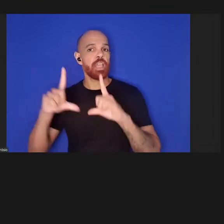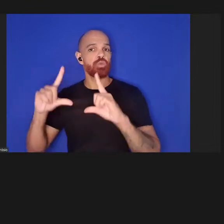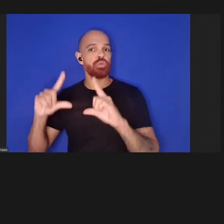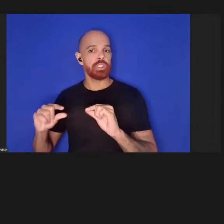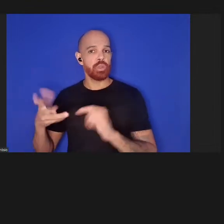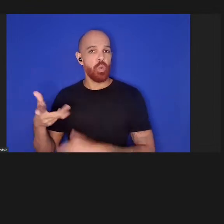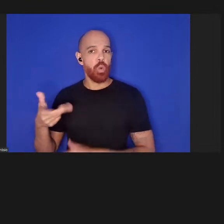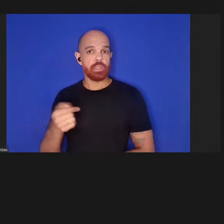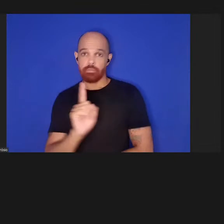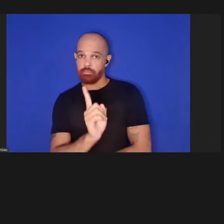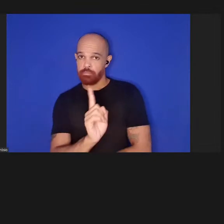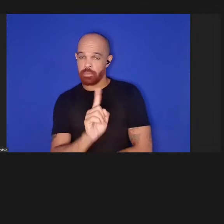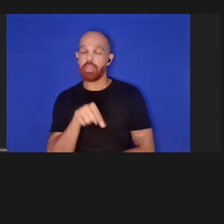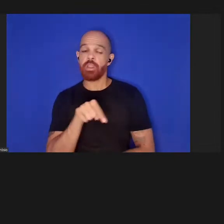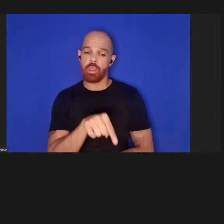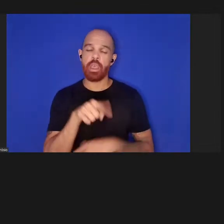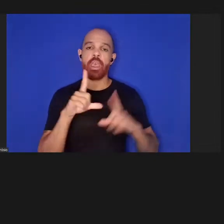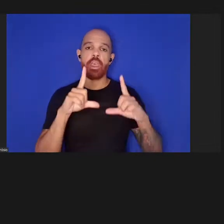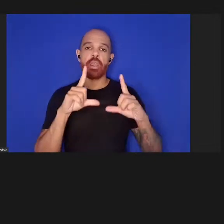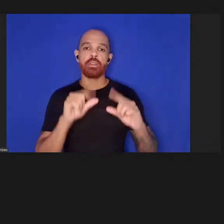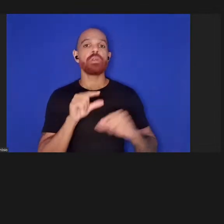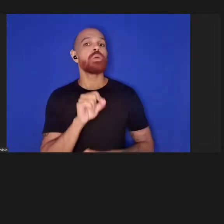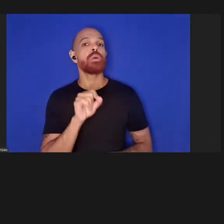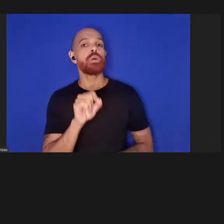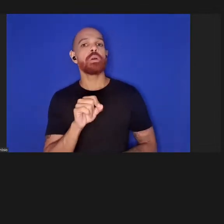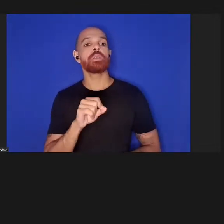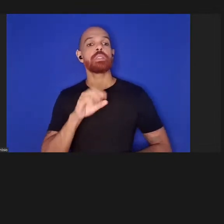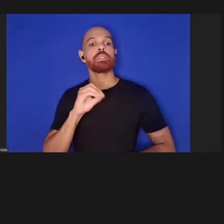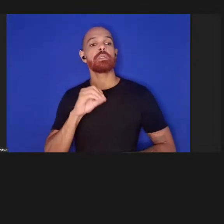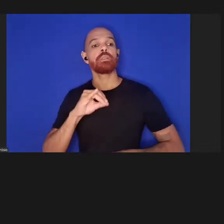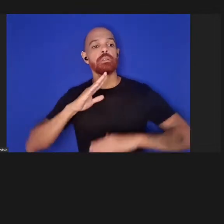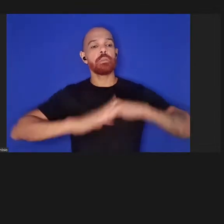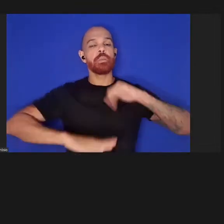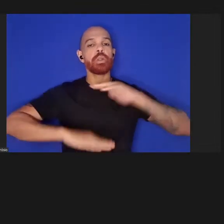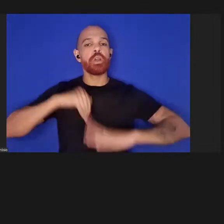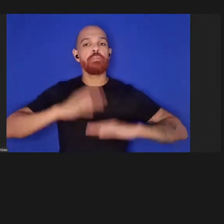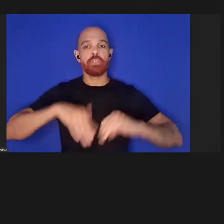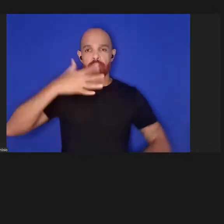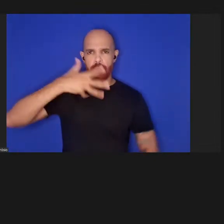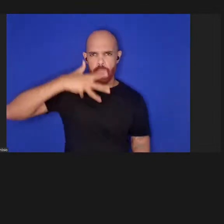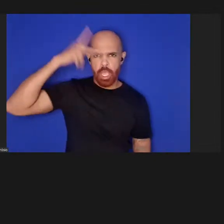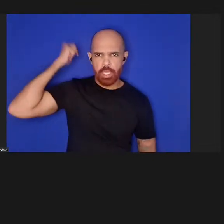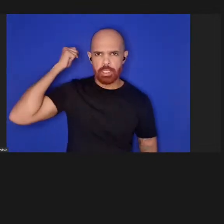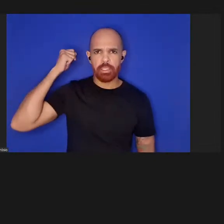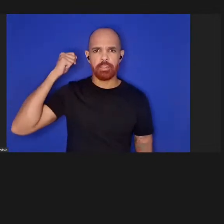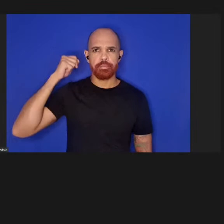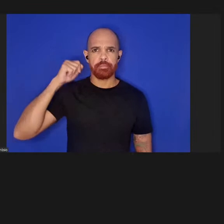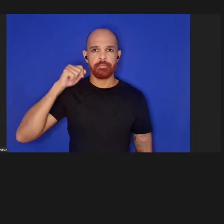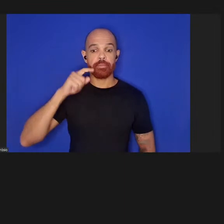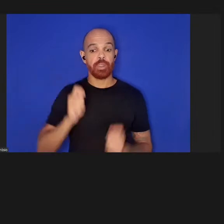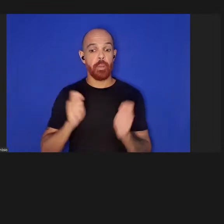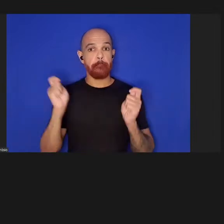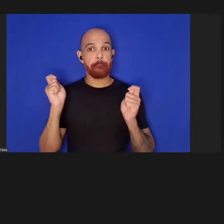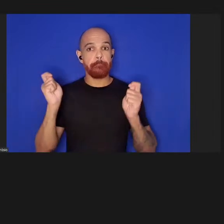questões a respeito de seu profissionalismo essa revisão acelerada e o potencial de conflitos de